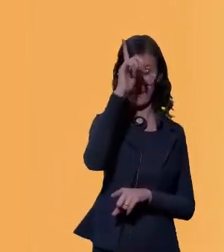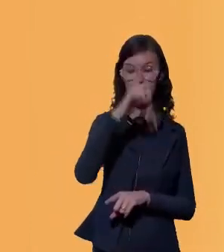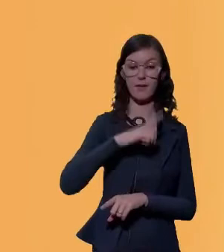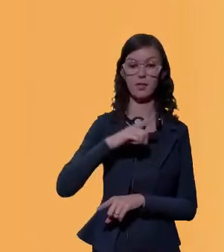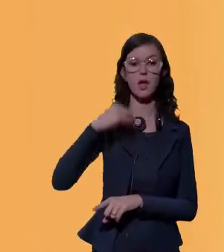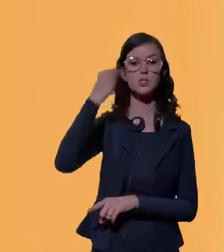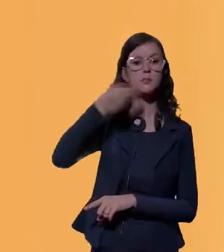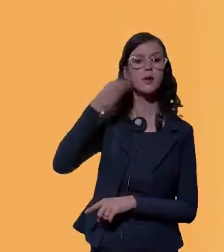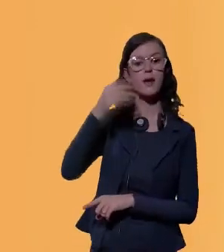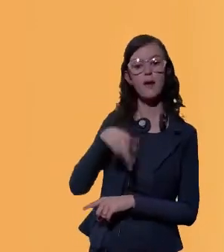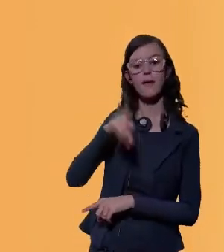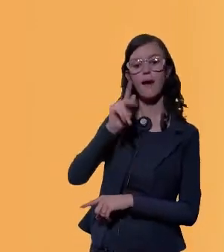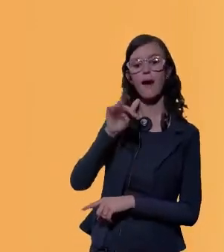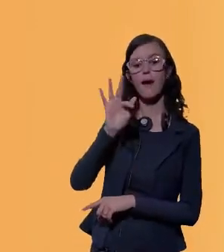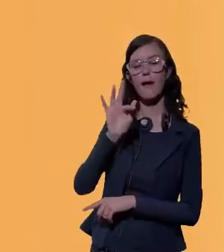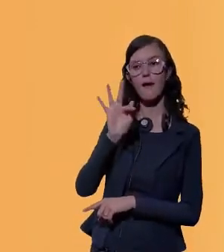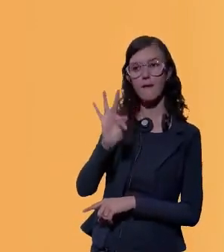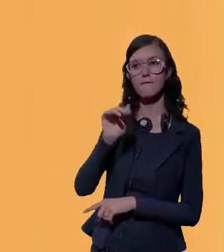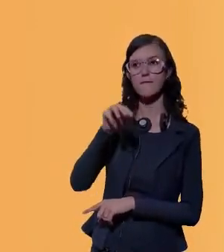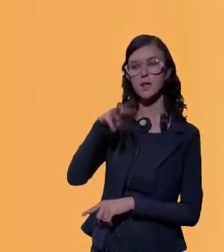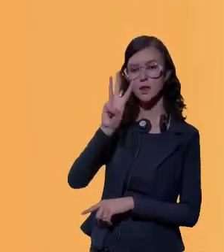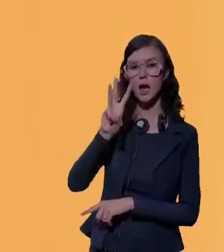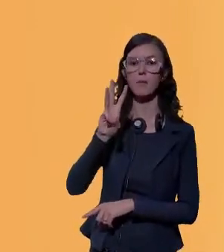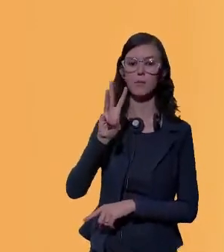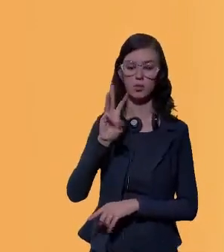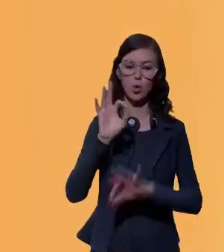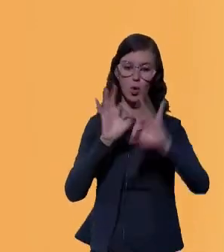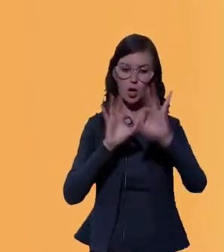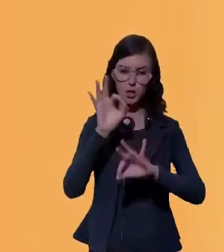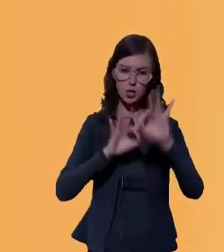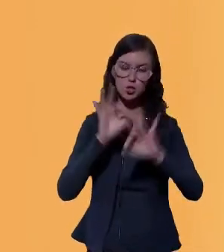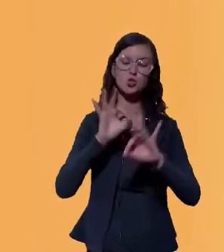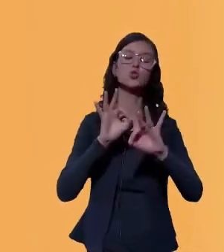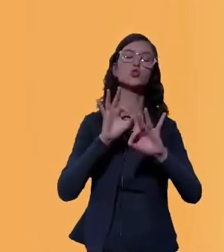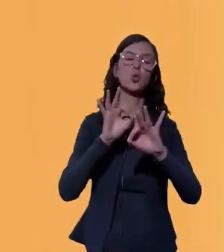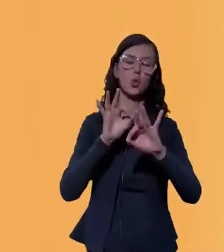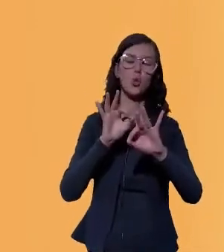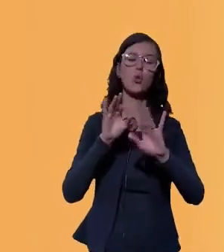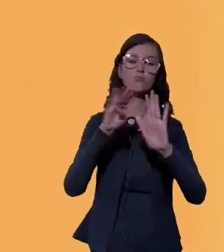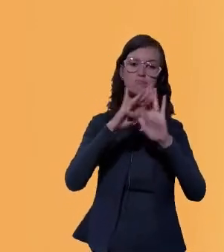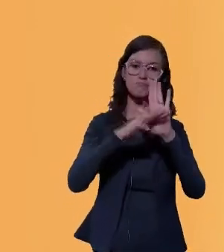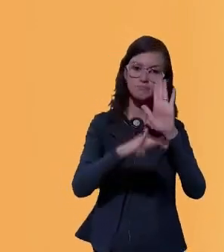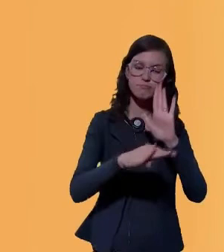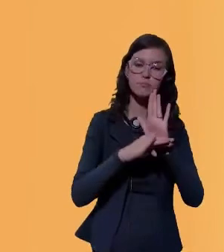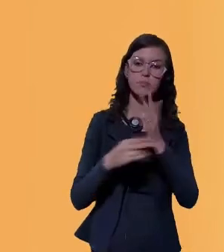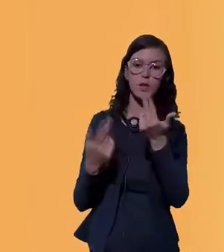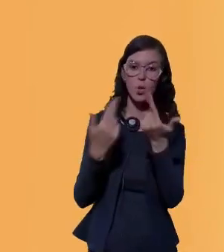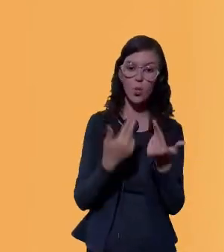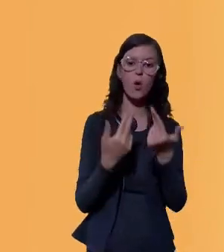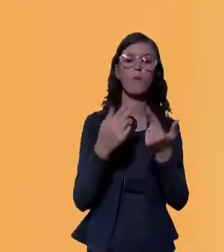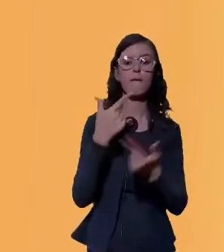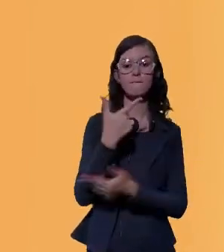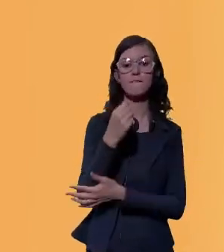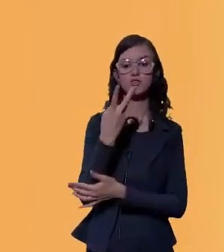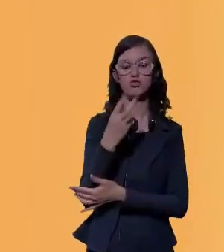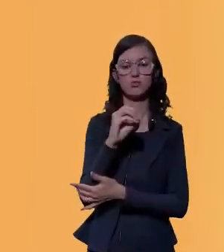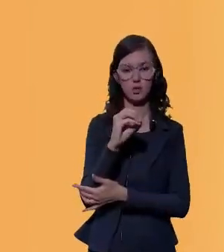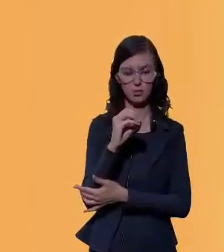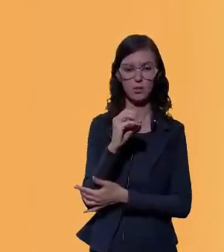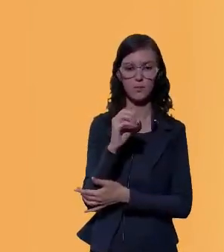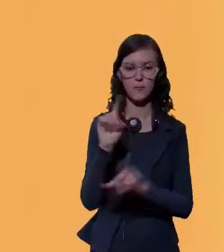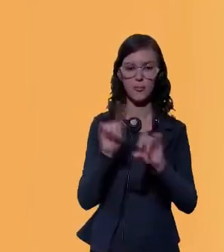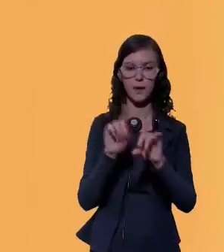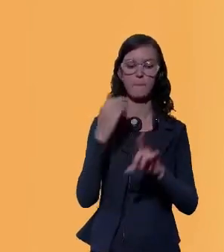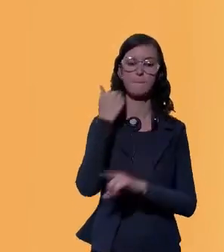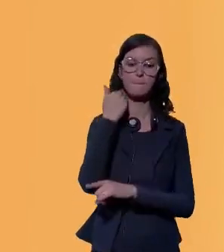experiência do KFW que alinhou a missão à Estratégia Nacional de Desenvolvimento Sustentável e também a Agenda 2030. O